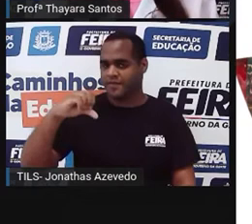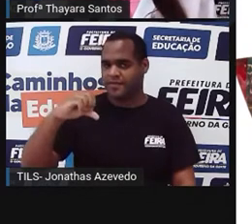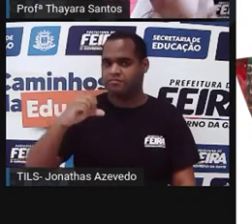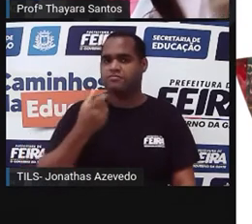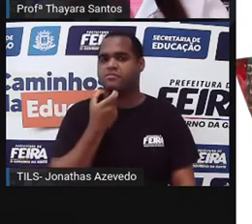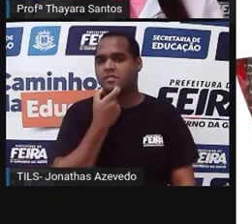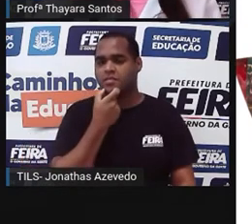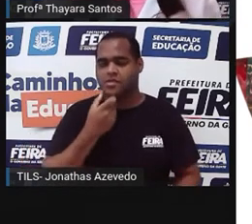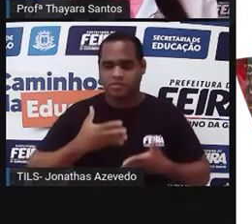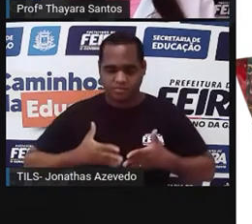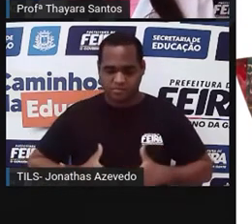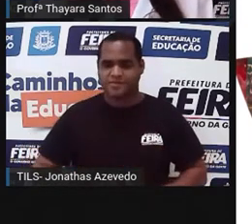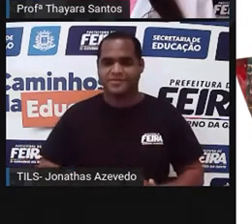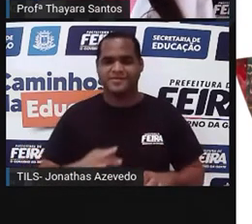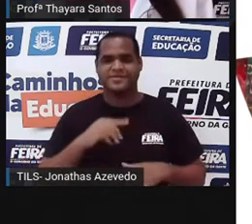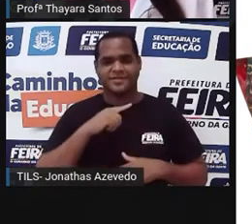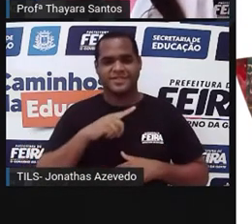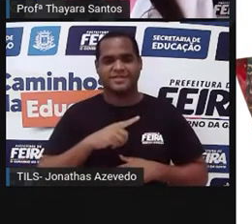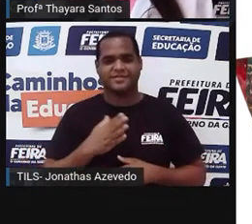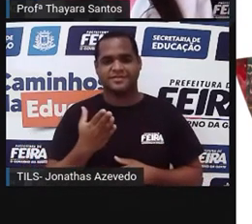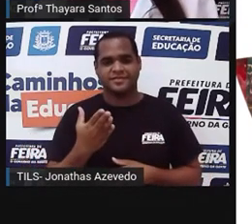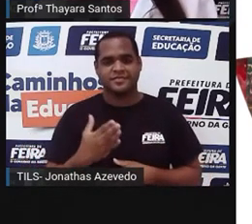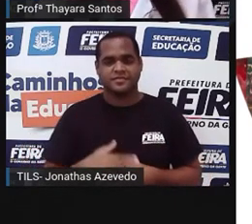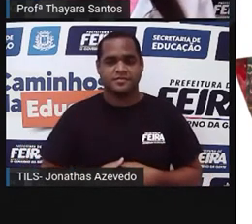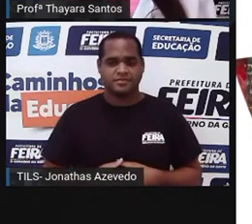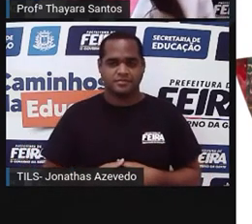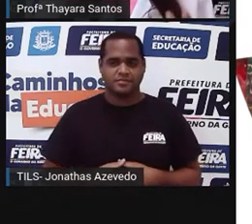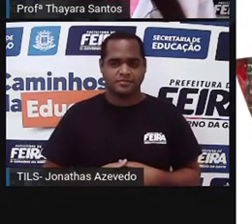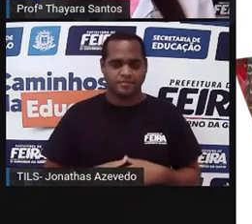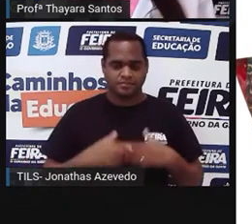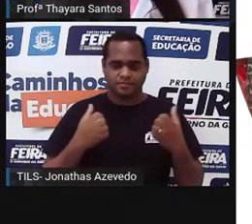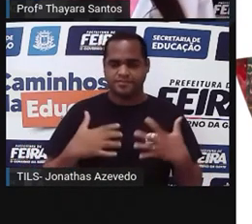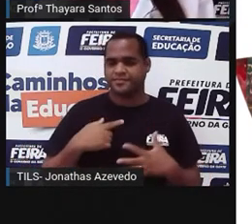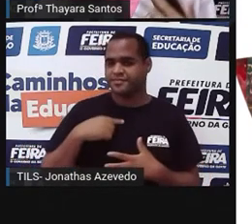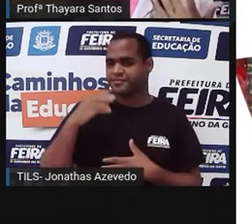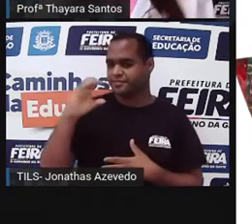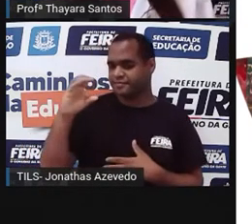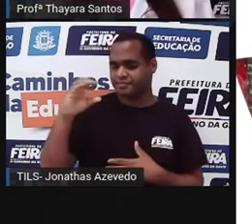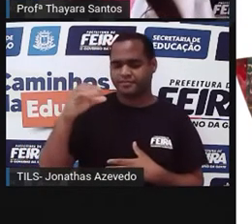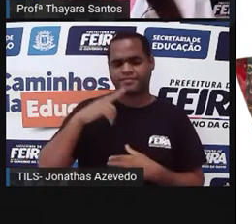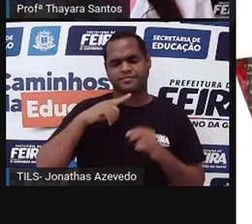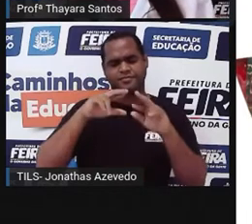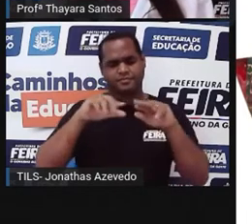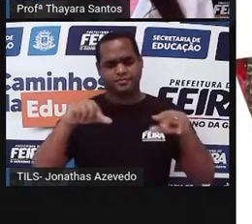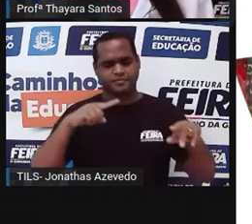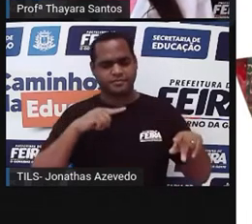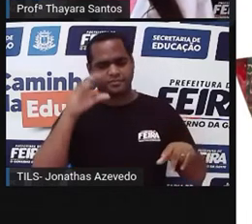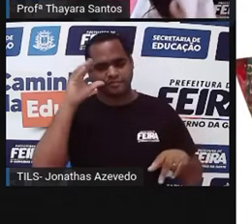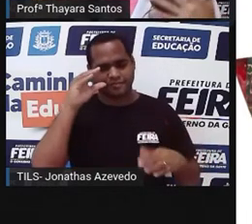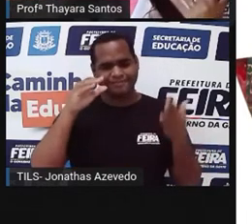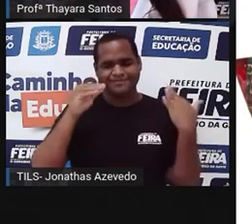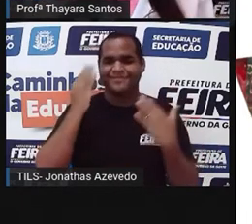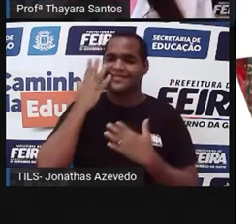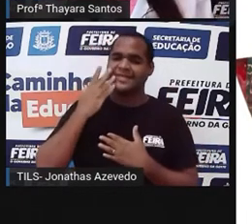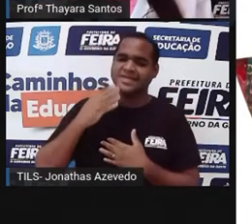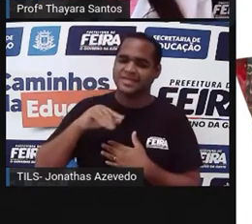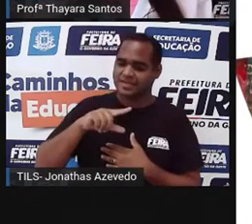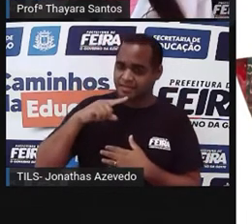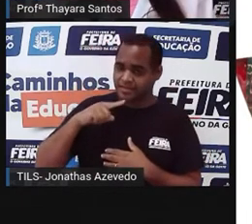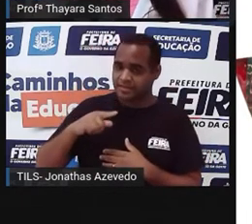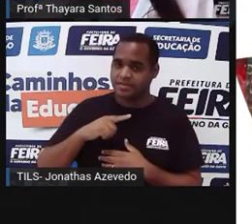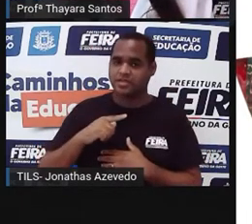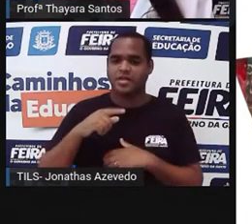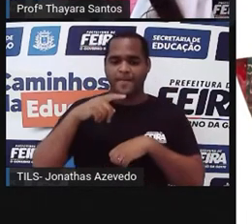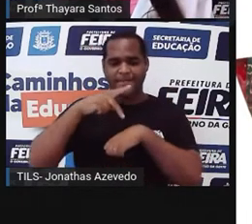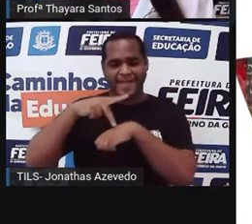Inglaterra, Lamarck nasceu na França. Ele sempre gostou muito de ciências naturais, ele sempre foi muito curioso, desde criança, ele fazia coleções de